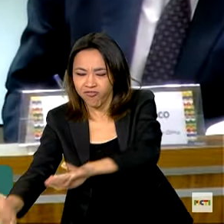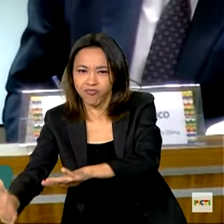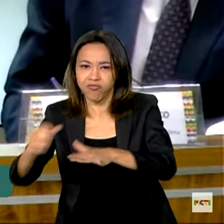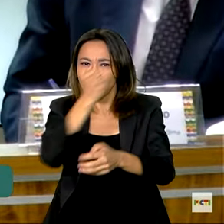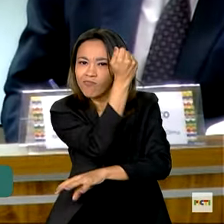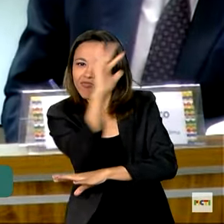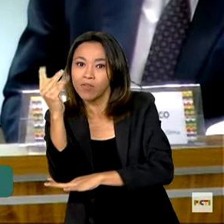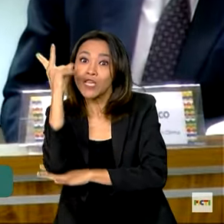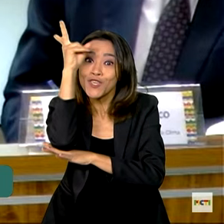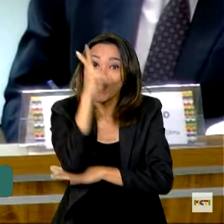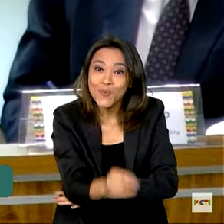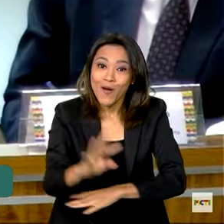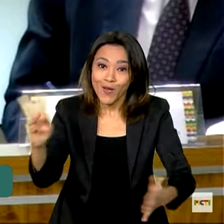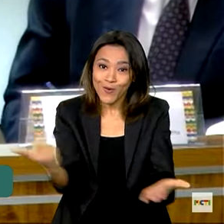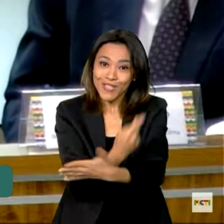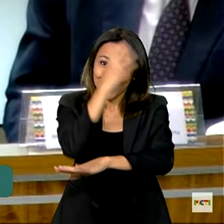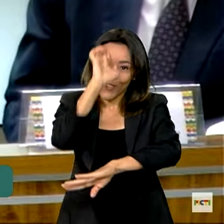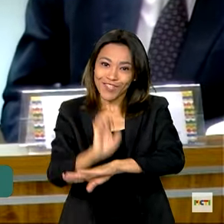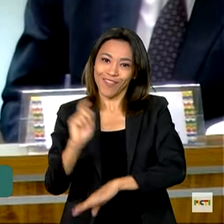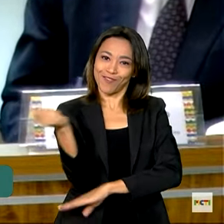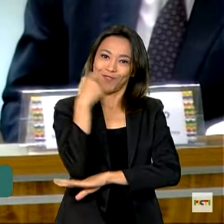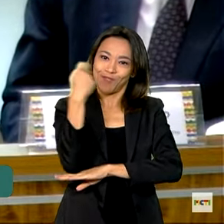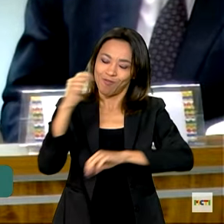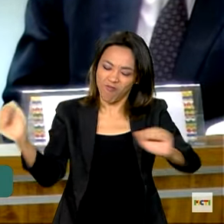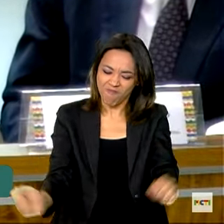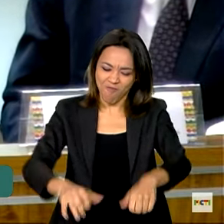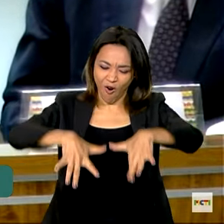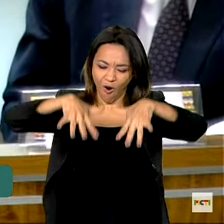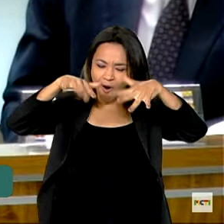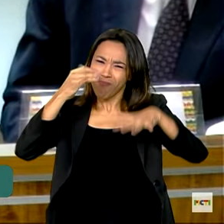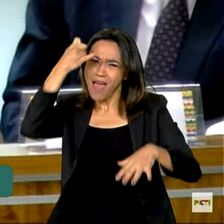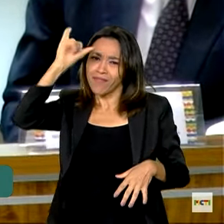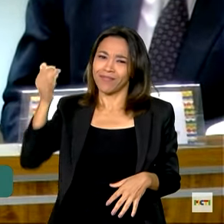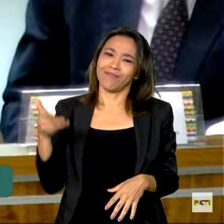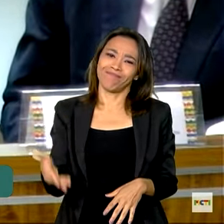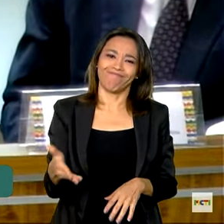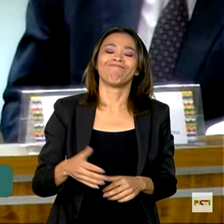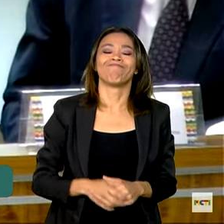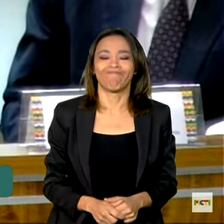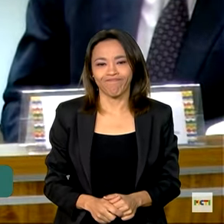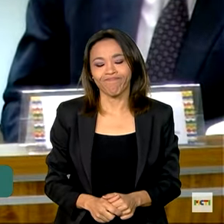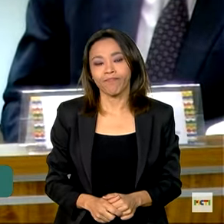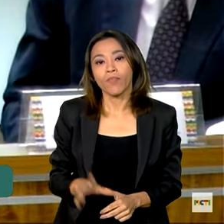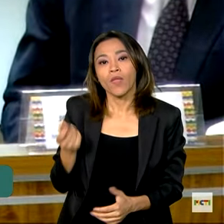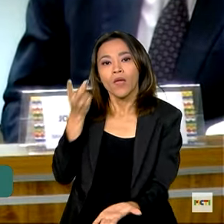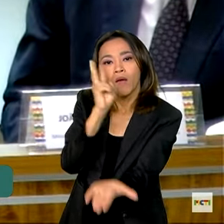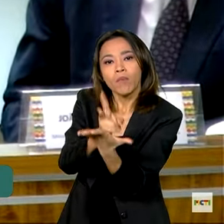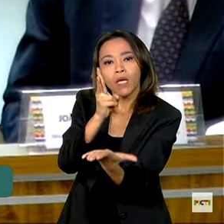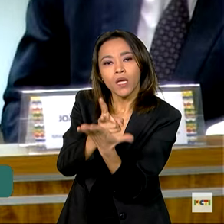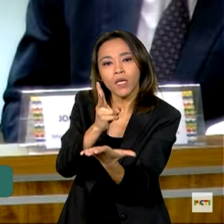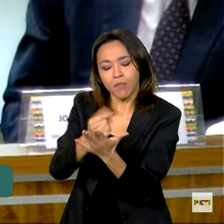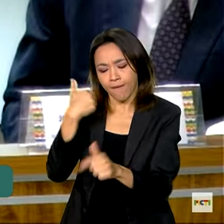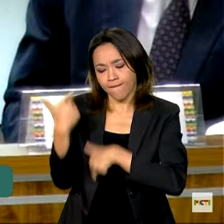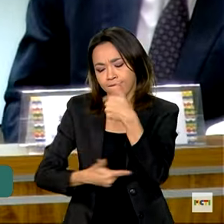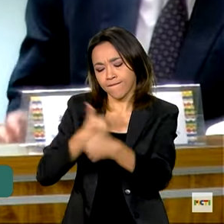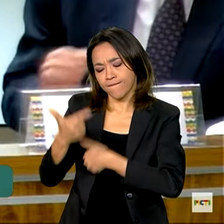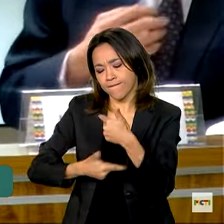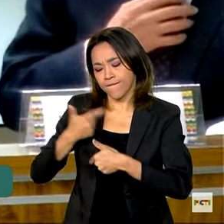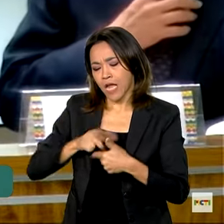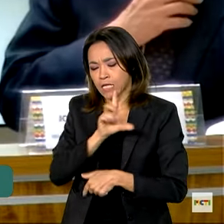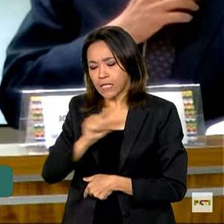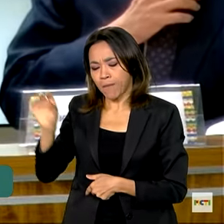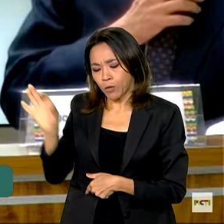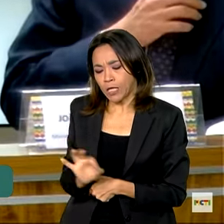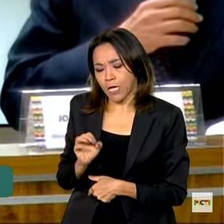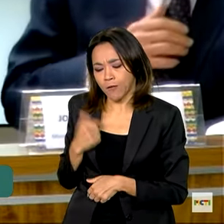como as enchentes enfrentadas pelo estado do Rio Grande do Sul. Mesmo que a gente faça 100% do dever de casa, se o